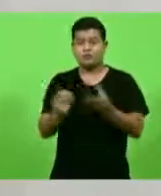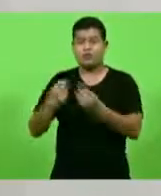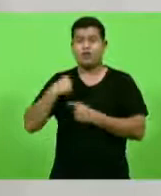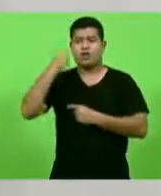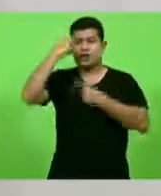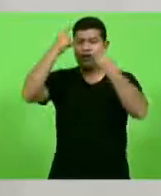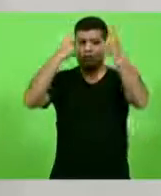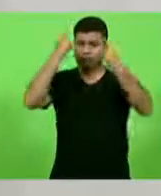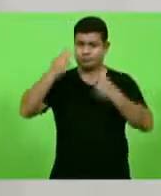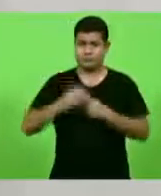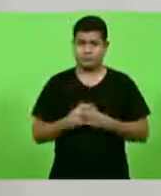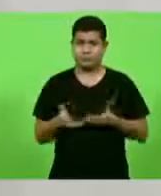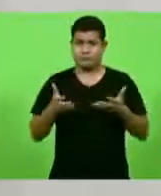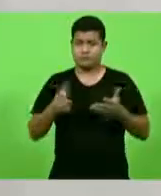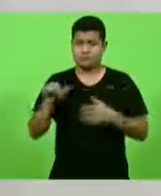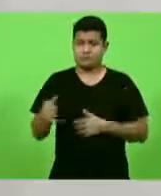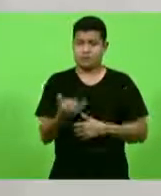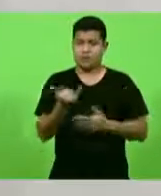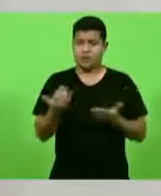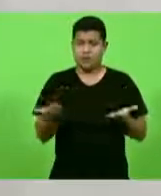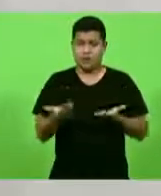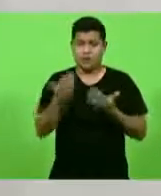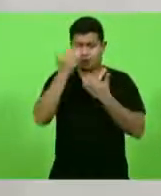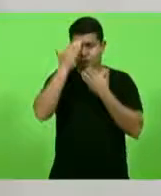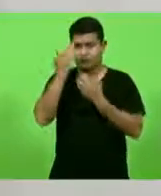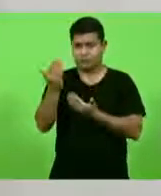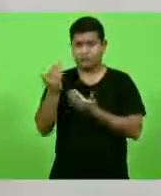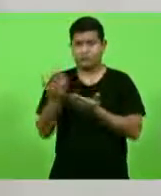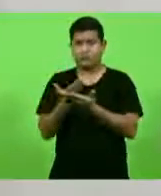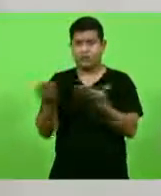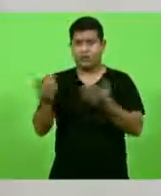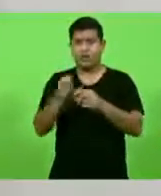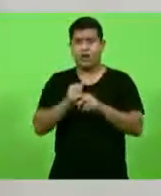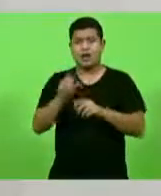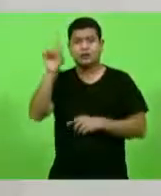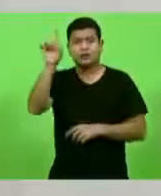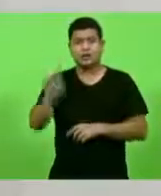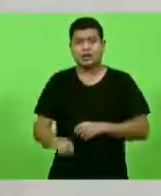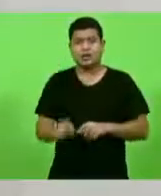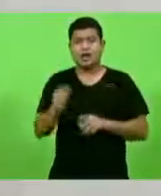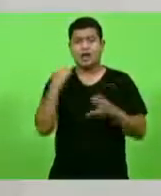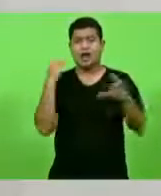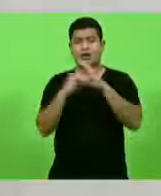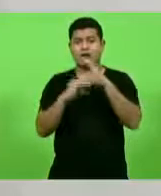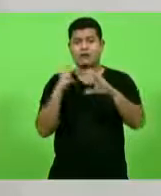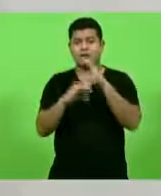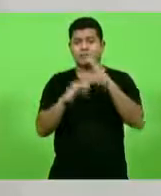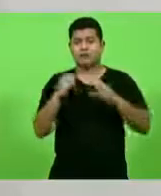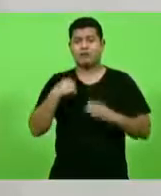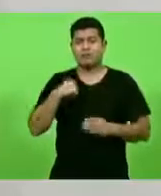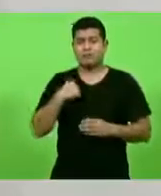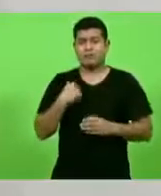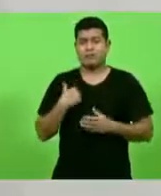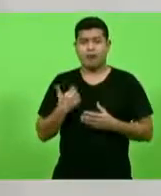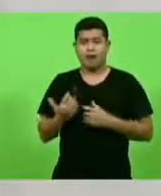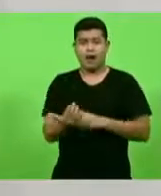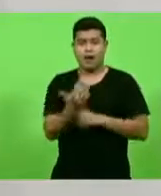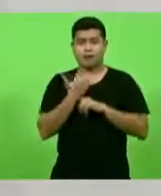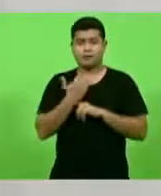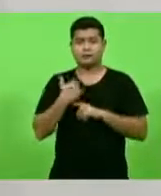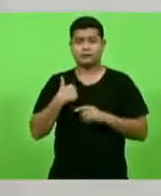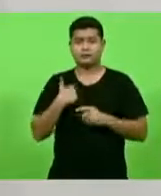para agradecer a essa presidência, a direção de comunicação da casa, por atenderem a minha solicitação para que, próximos